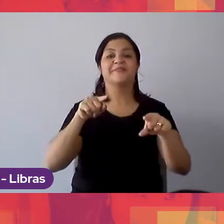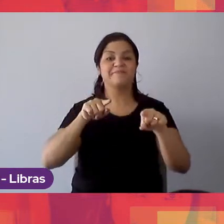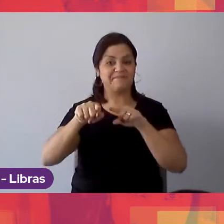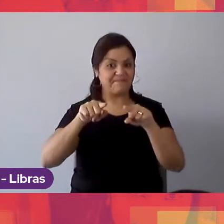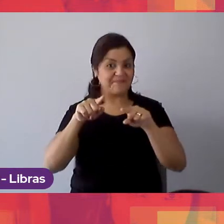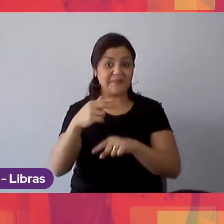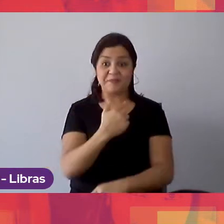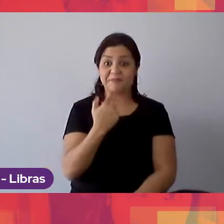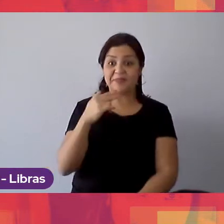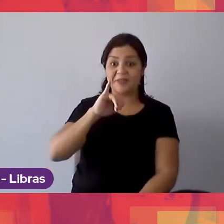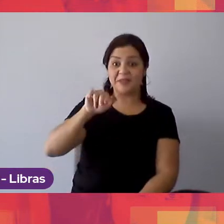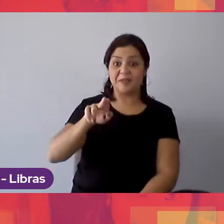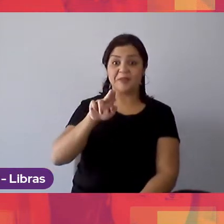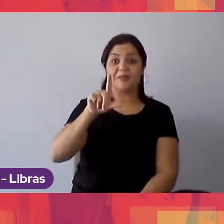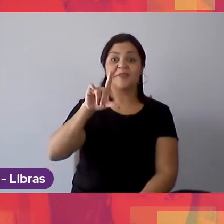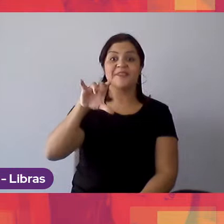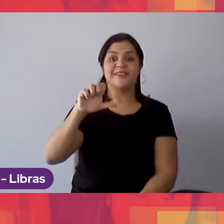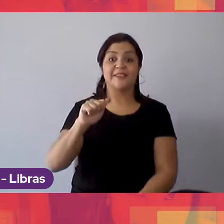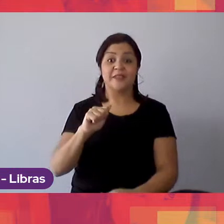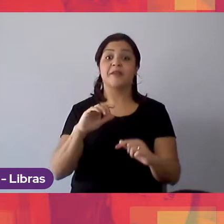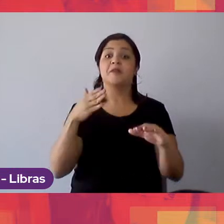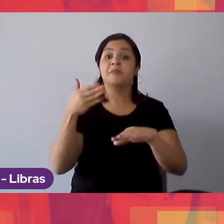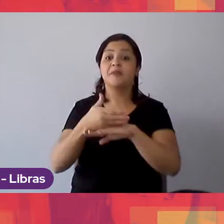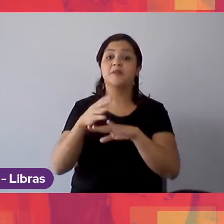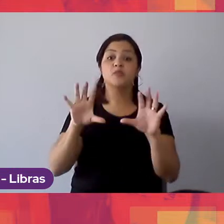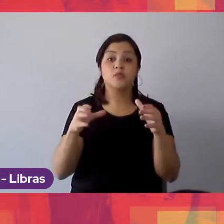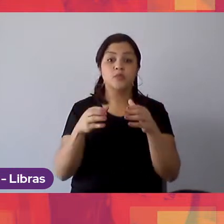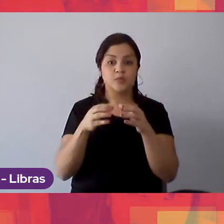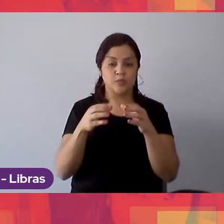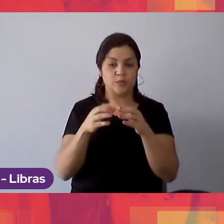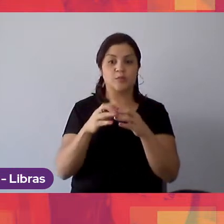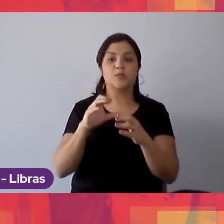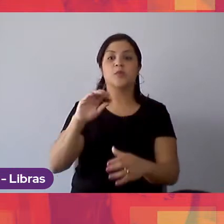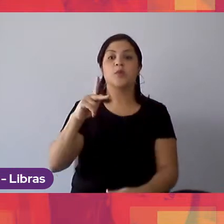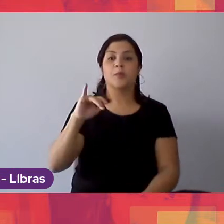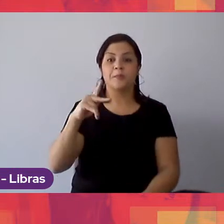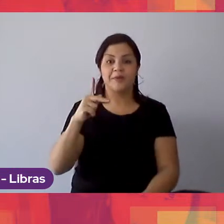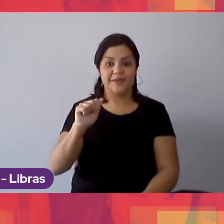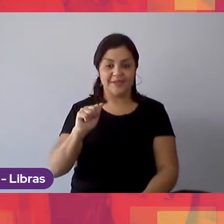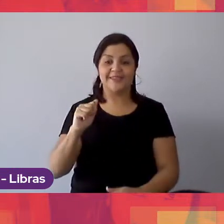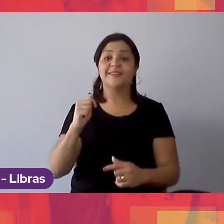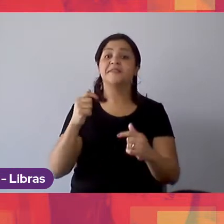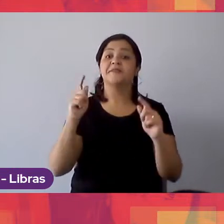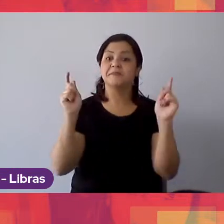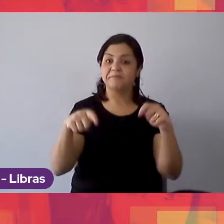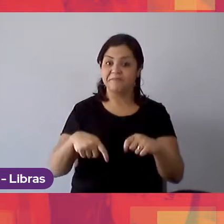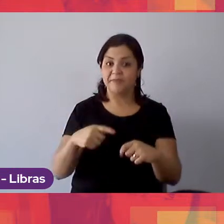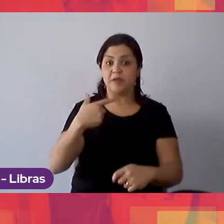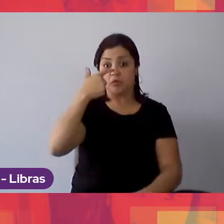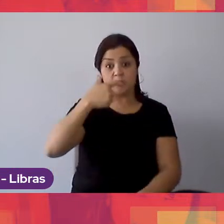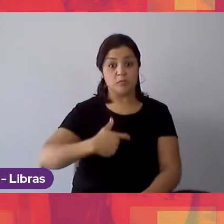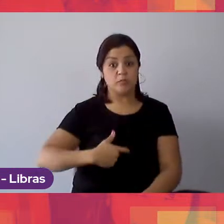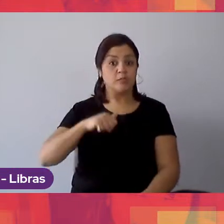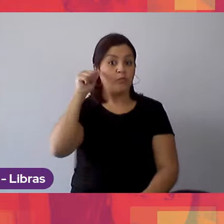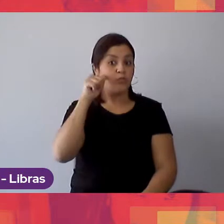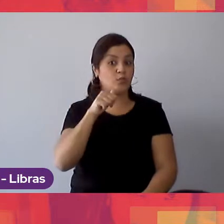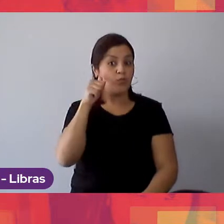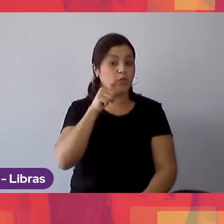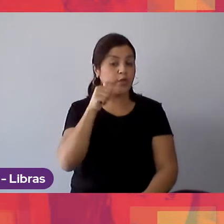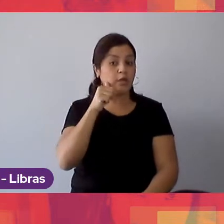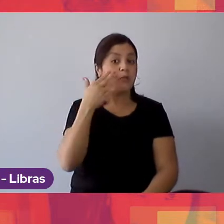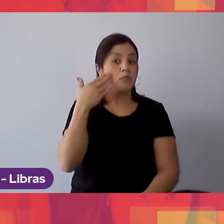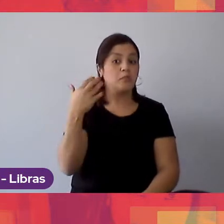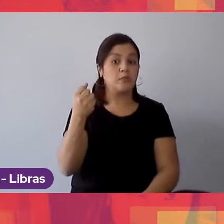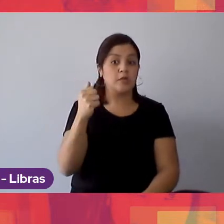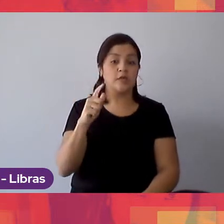parte do time da Companhia de Talentos. Eu sou uma mulher branca, tenho um cabelo castanho e nas pontas está um pouco loiro. Eu estou